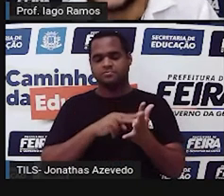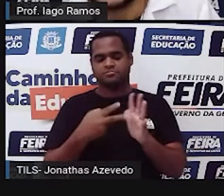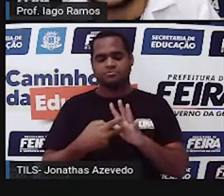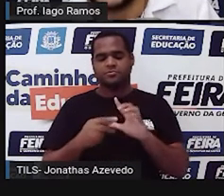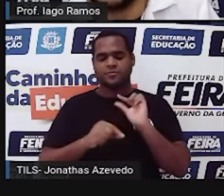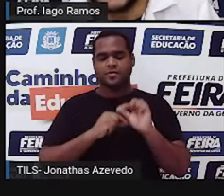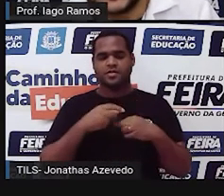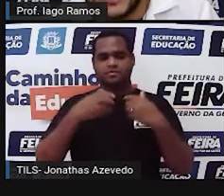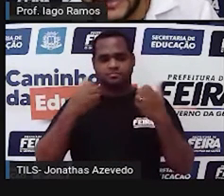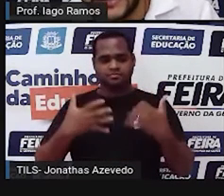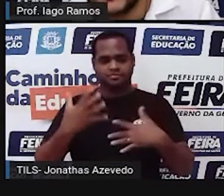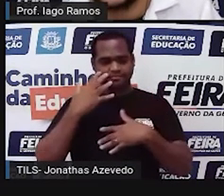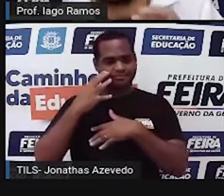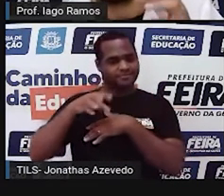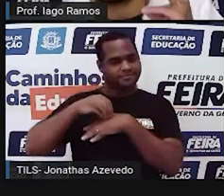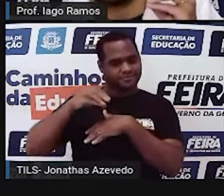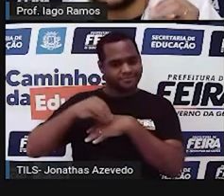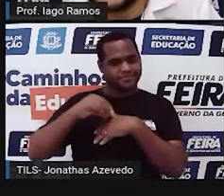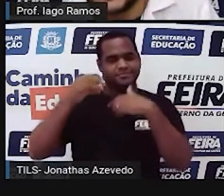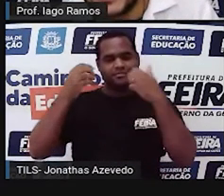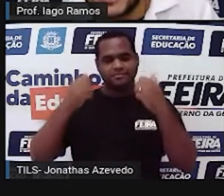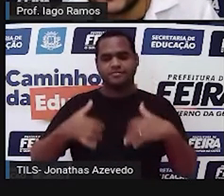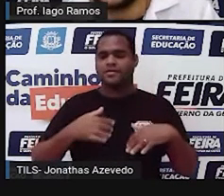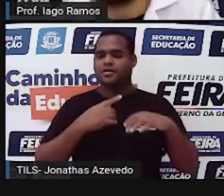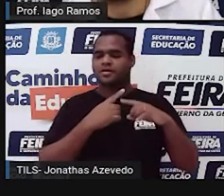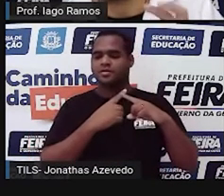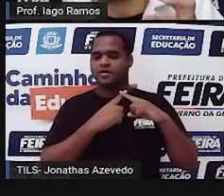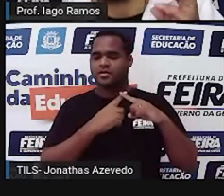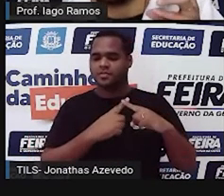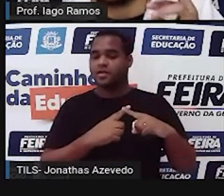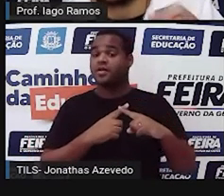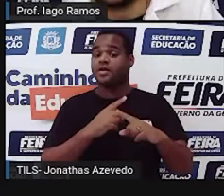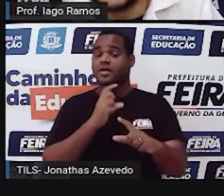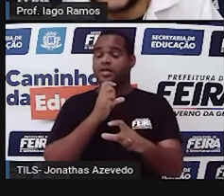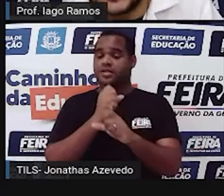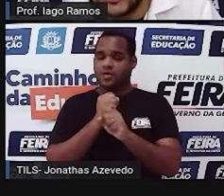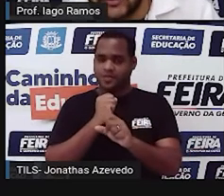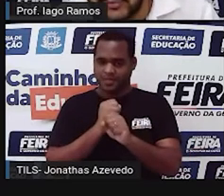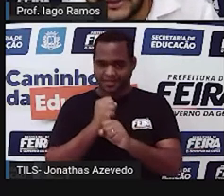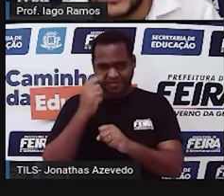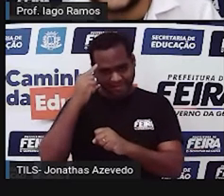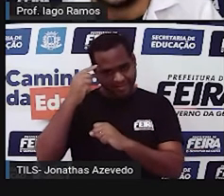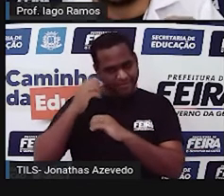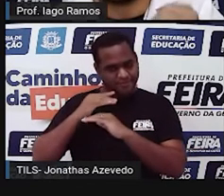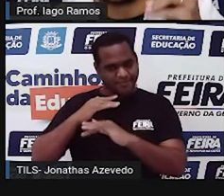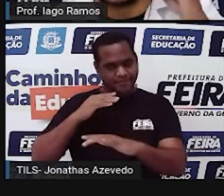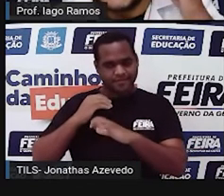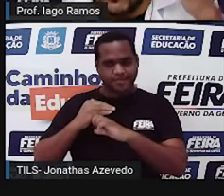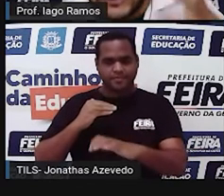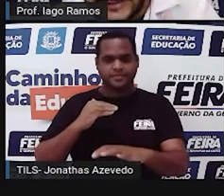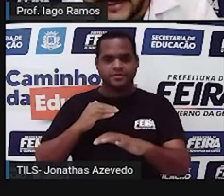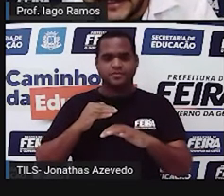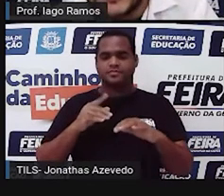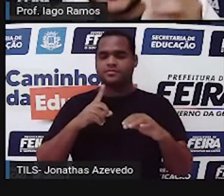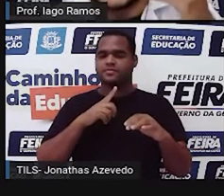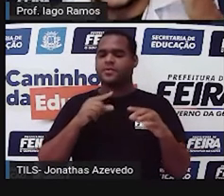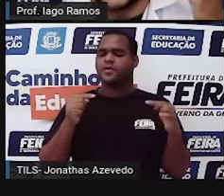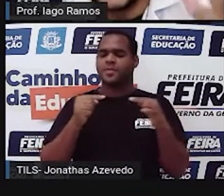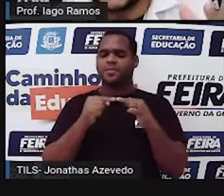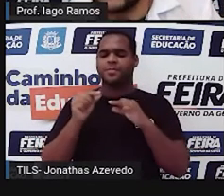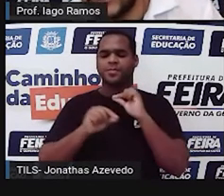que? Se eu pegar, multiplicar o comprimento pela largura, isso dá o que?